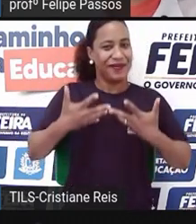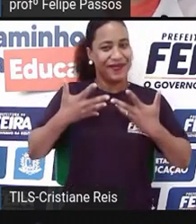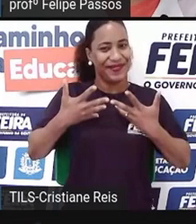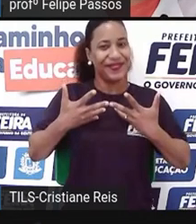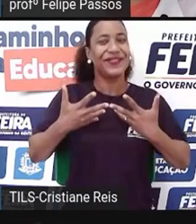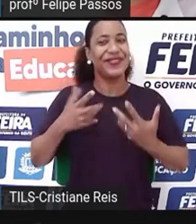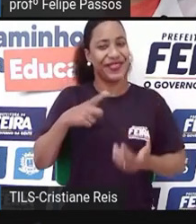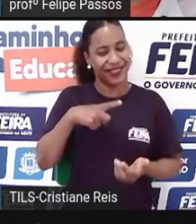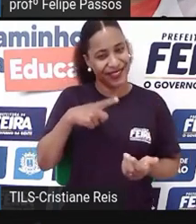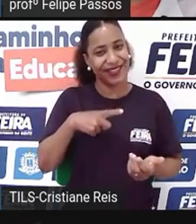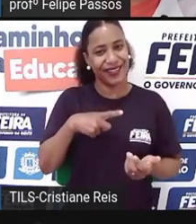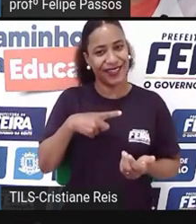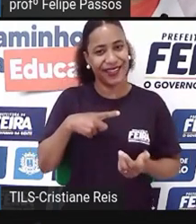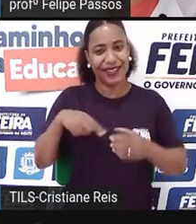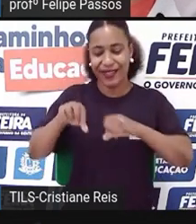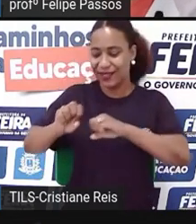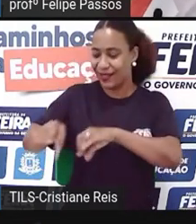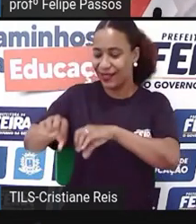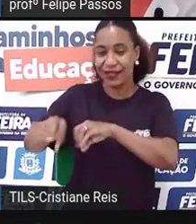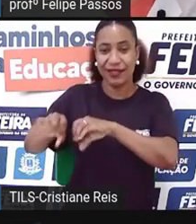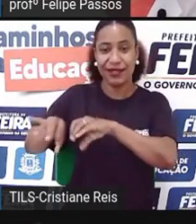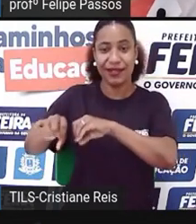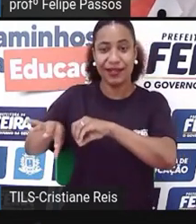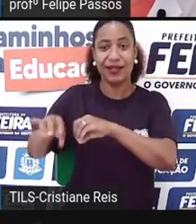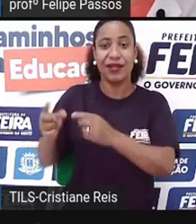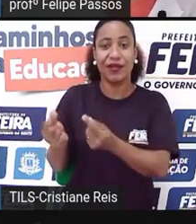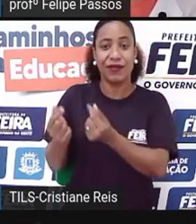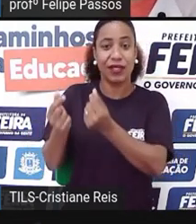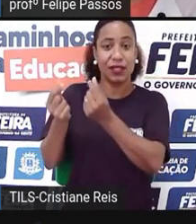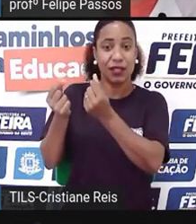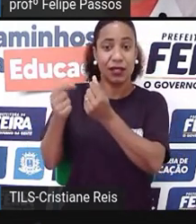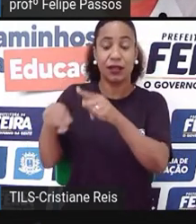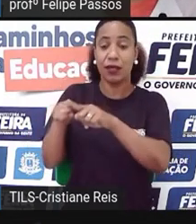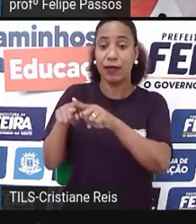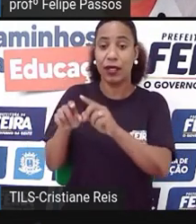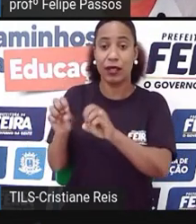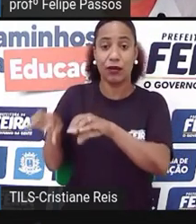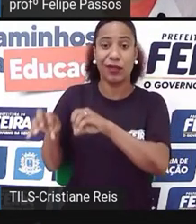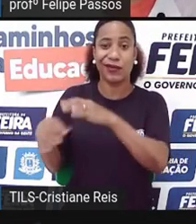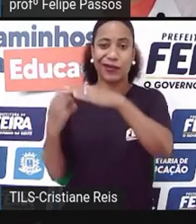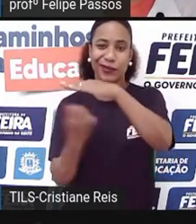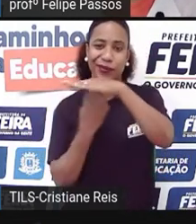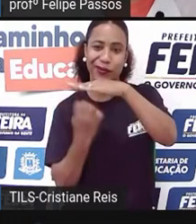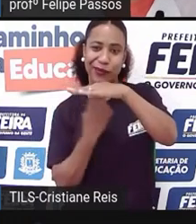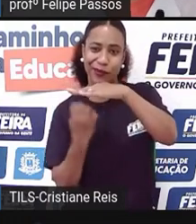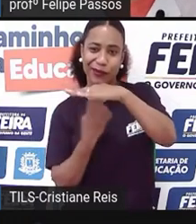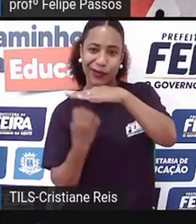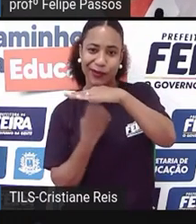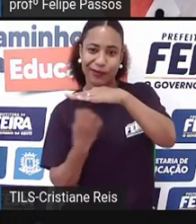financeira desde as bases e também de educação empreendedora, porque empreender é para a vida.